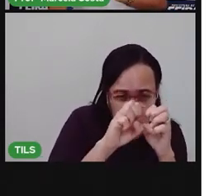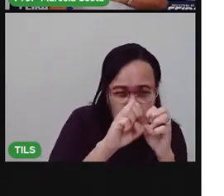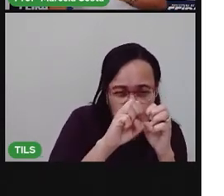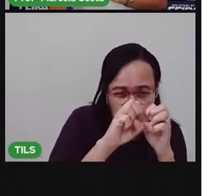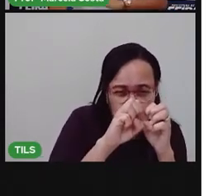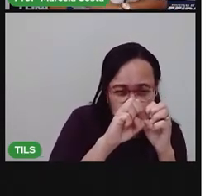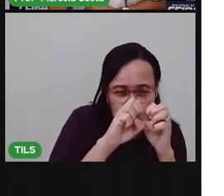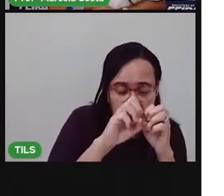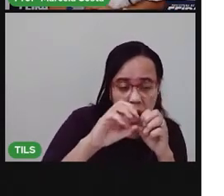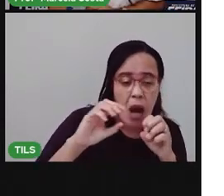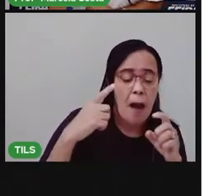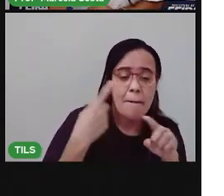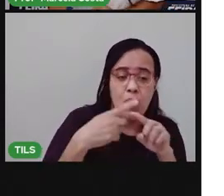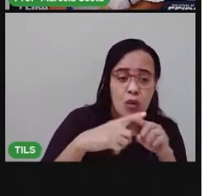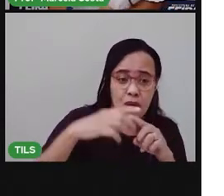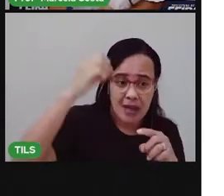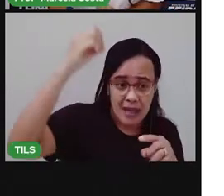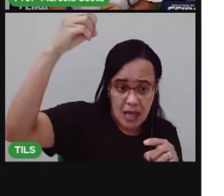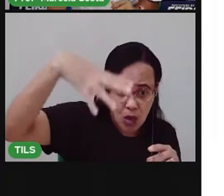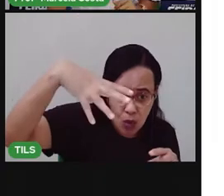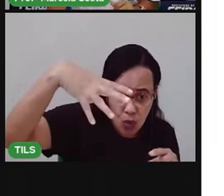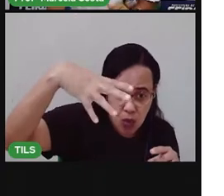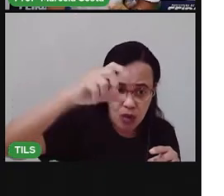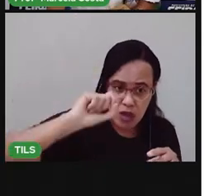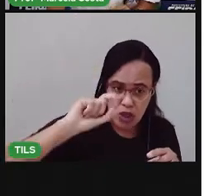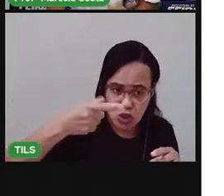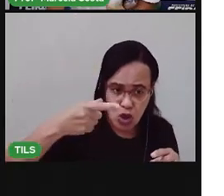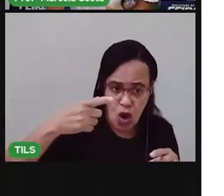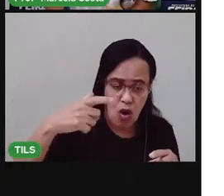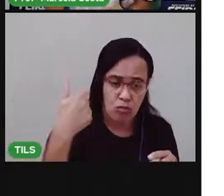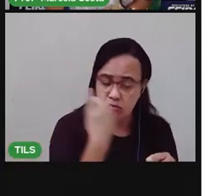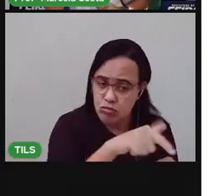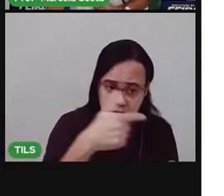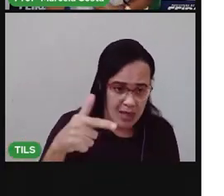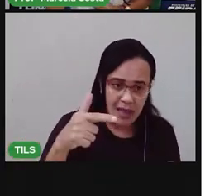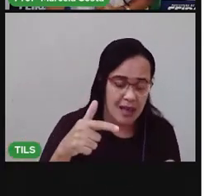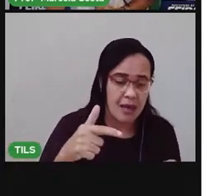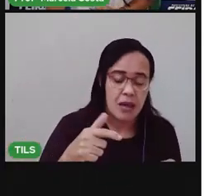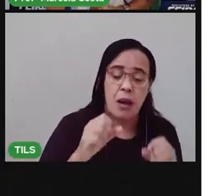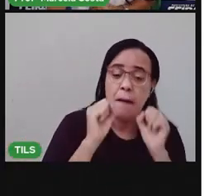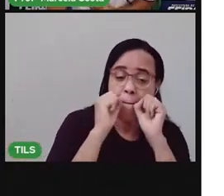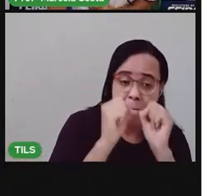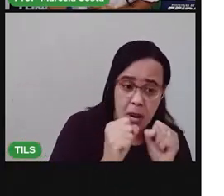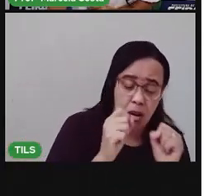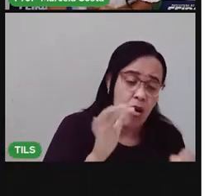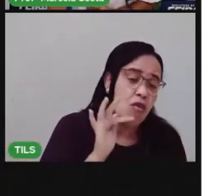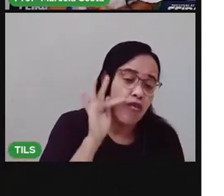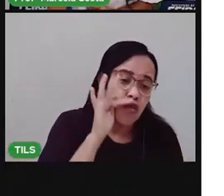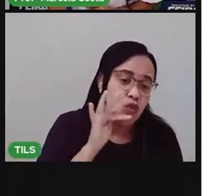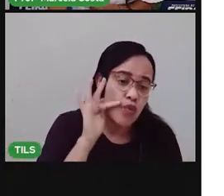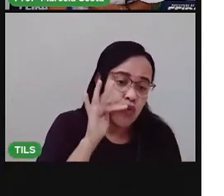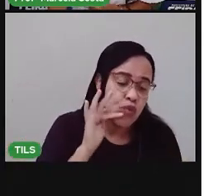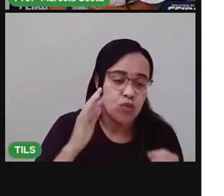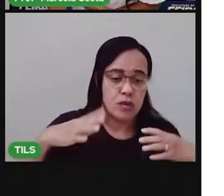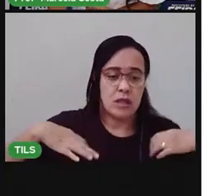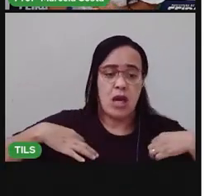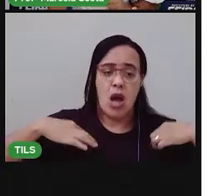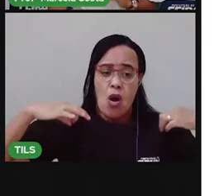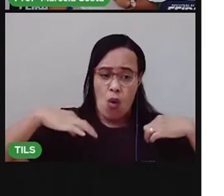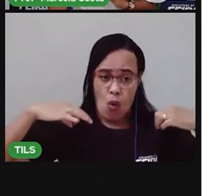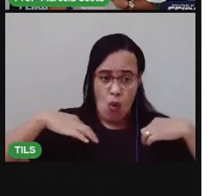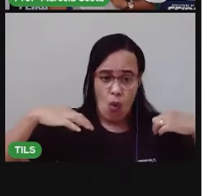escuro ó as paredes pode aparecer nas frutas também nas roupas ó